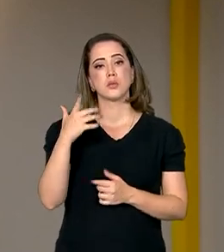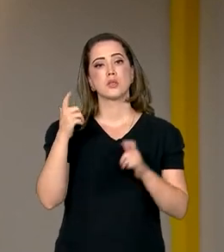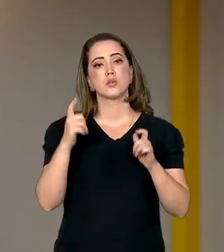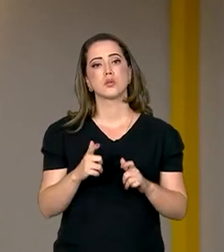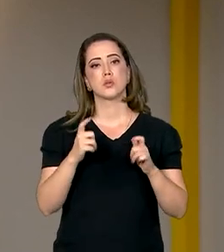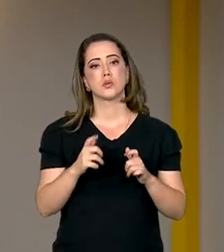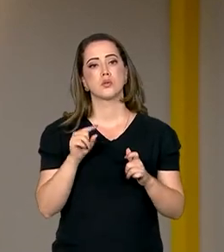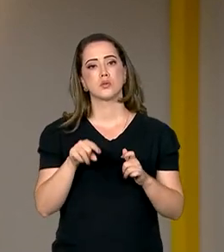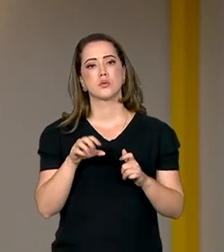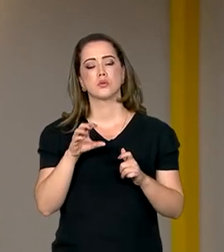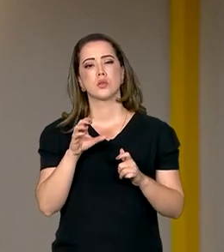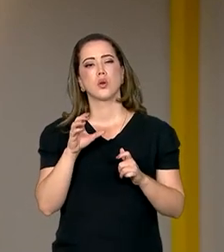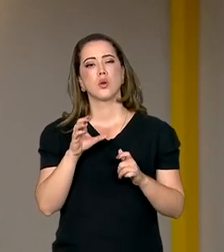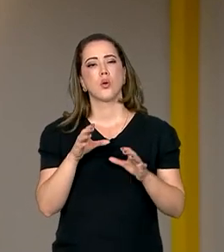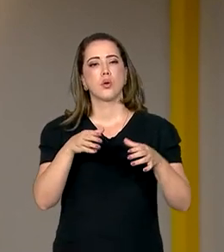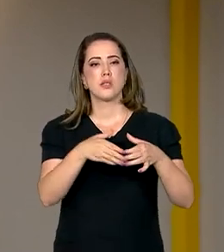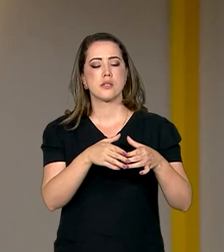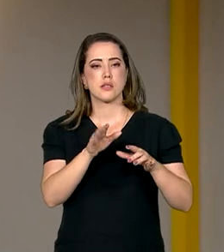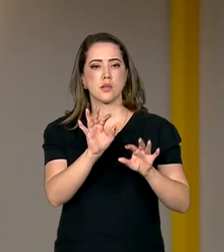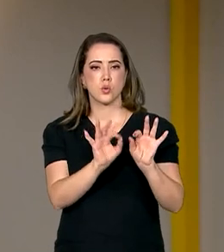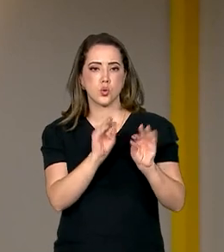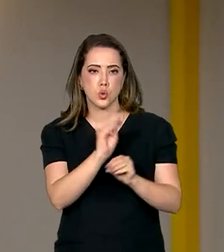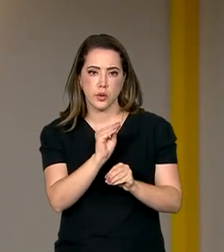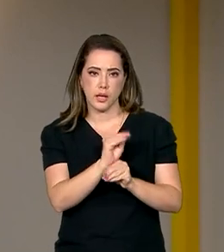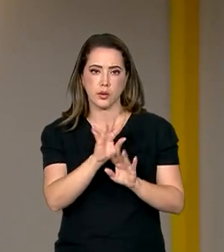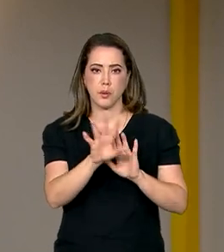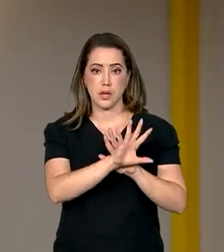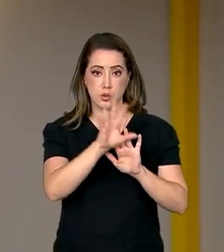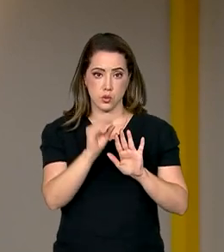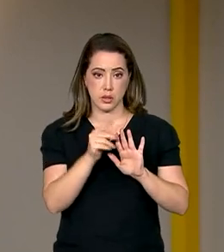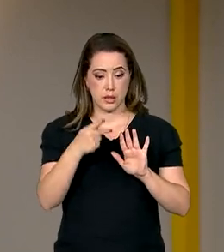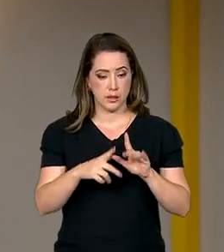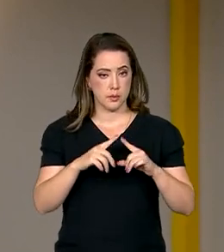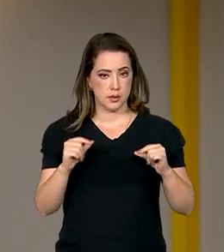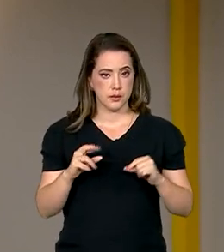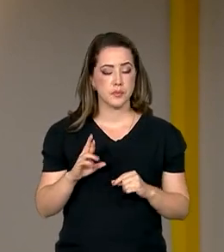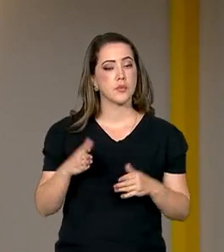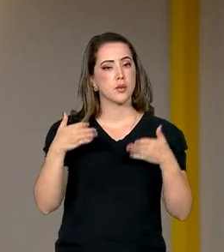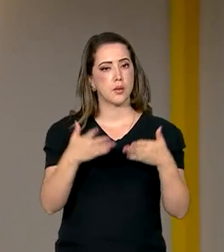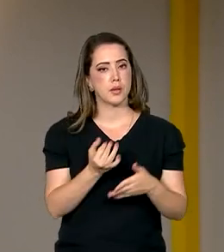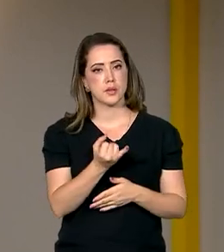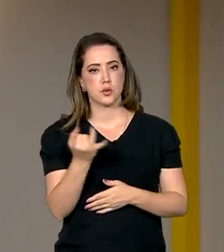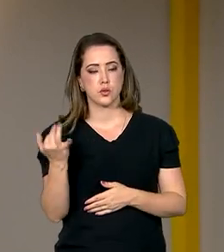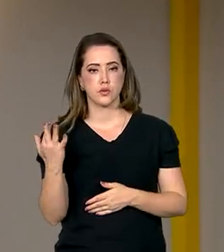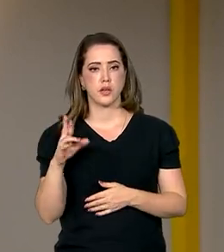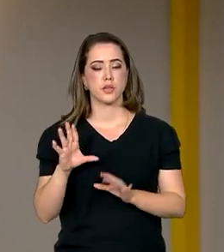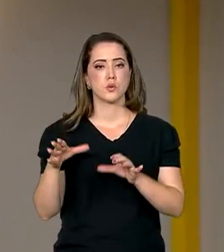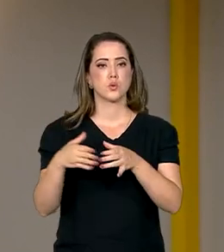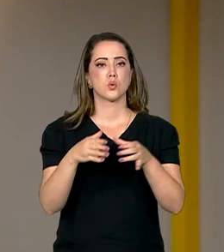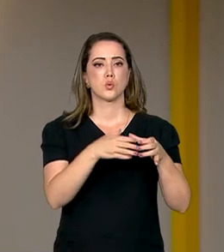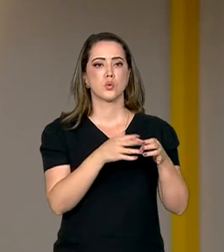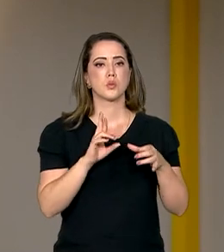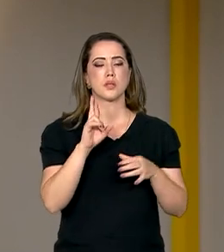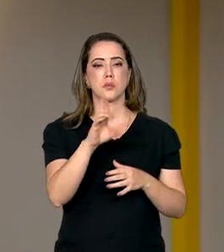Organização do Tratado de Cooperação Amazônica, aqui em Brasília. Com a participação de representantes de organizações e